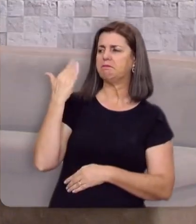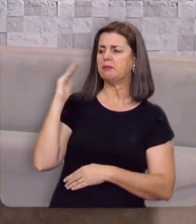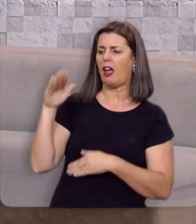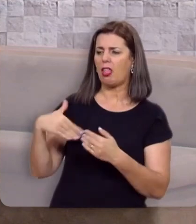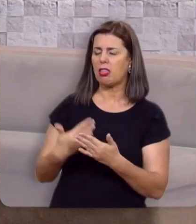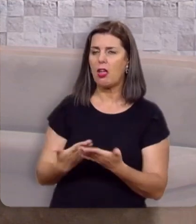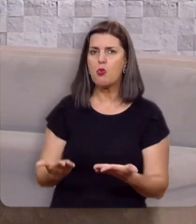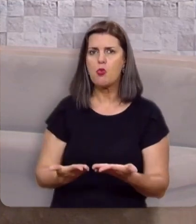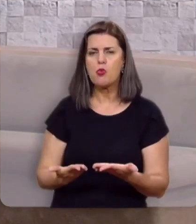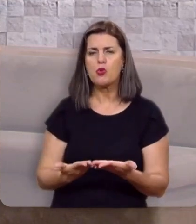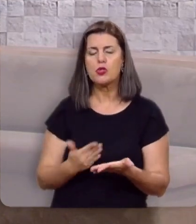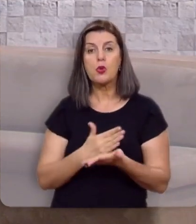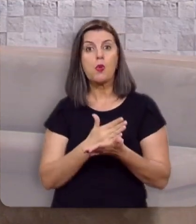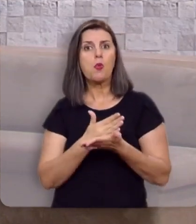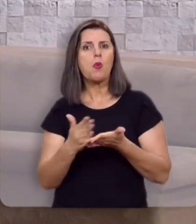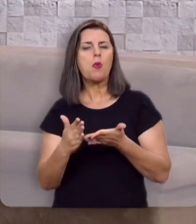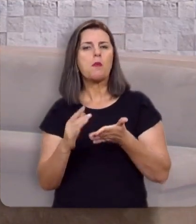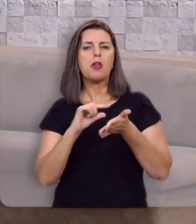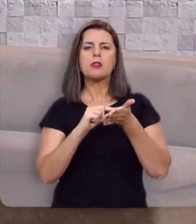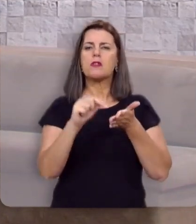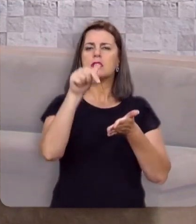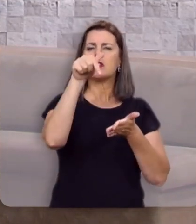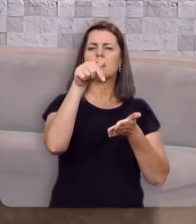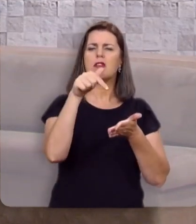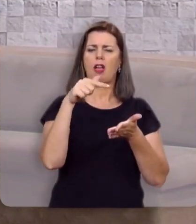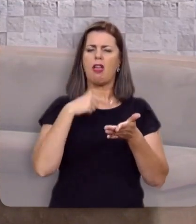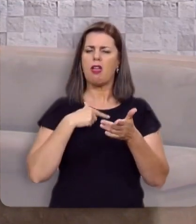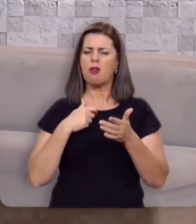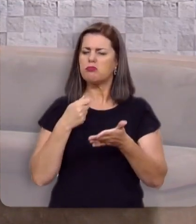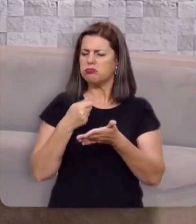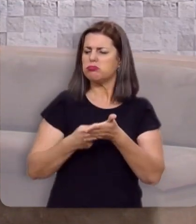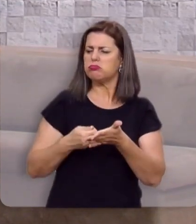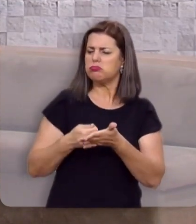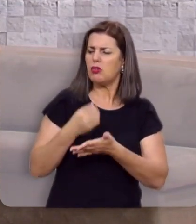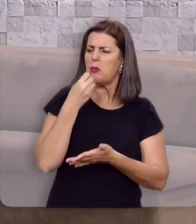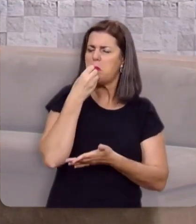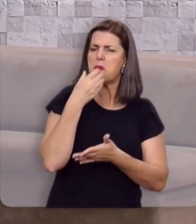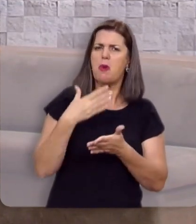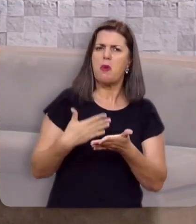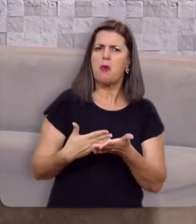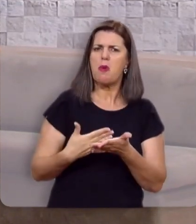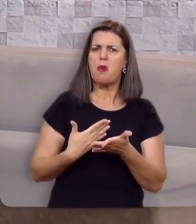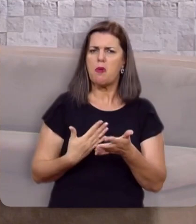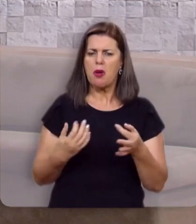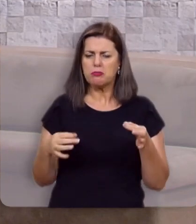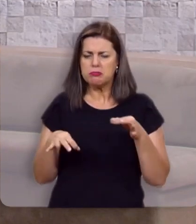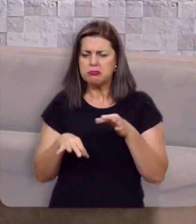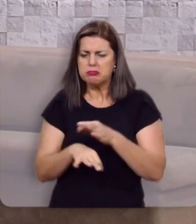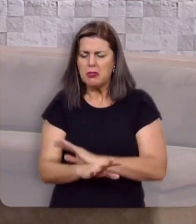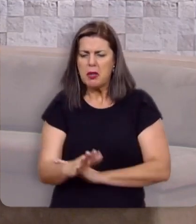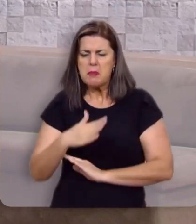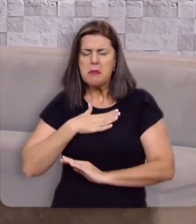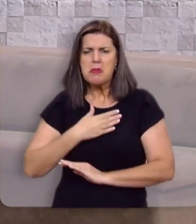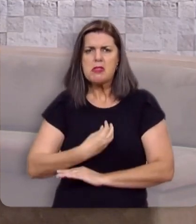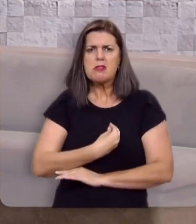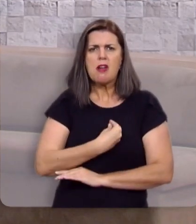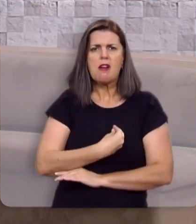E ele começa assim, no versículo 7. Eu combati o bom combate, eu completei a carreira,